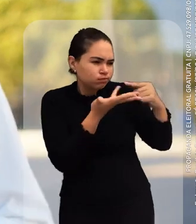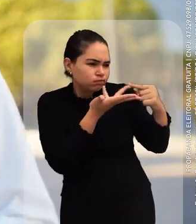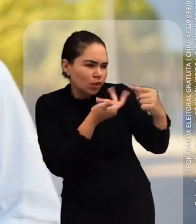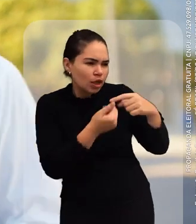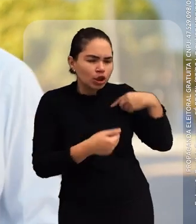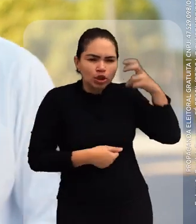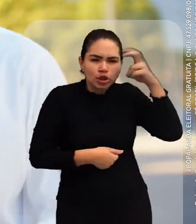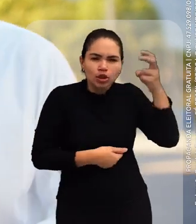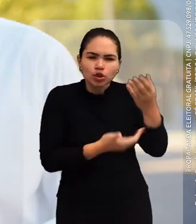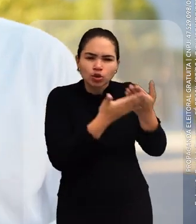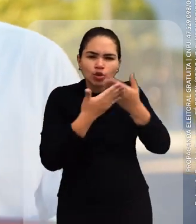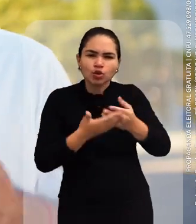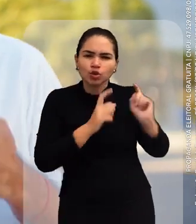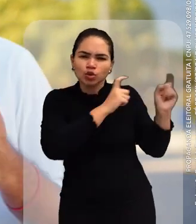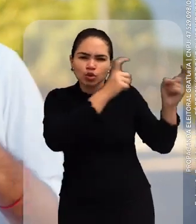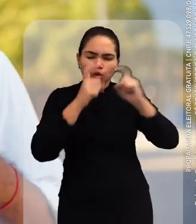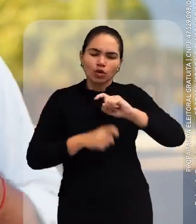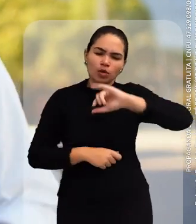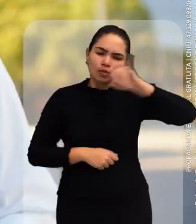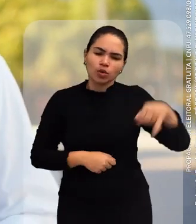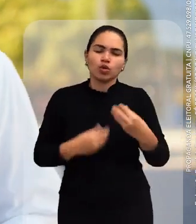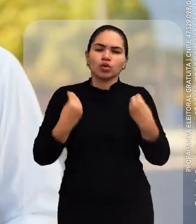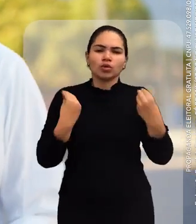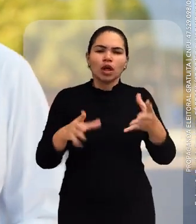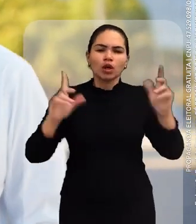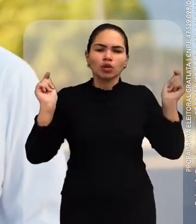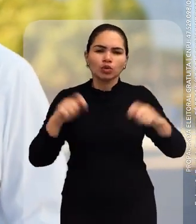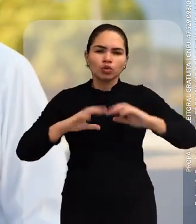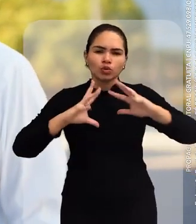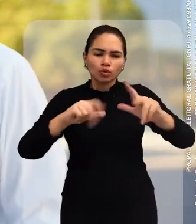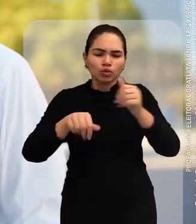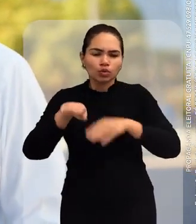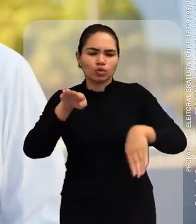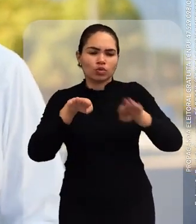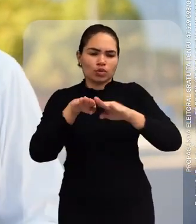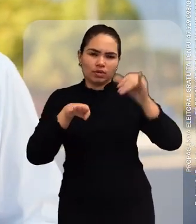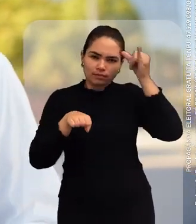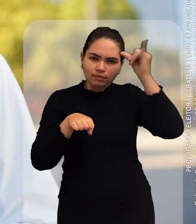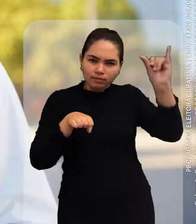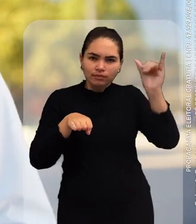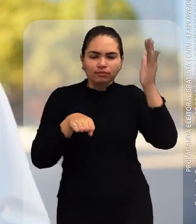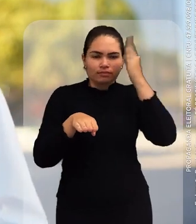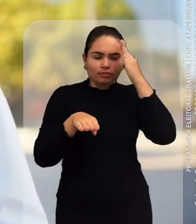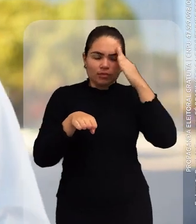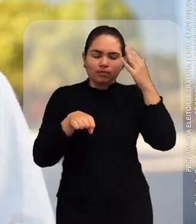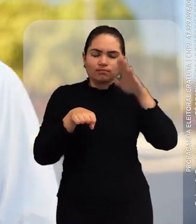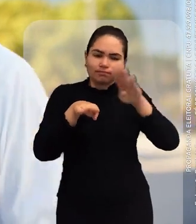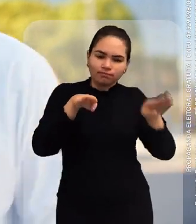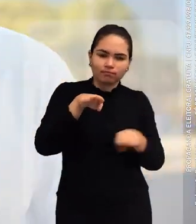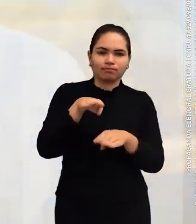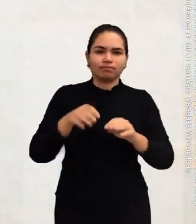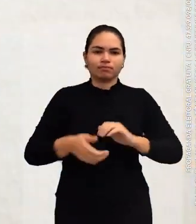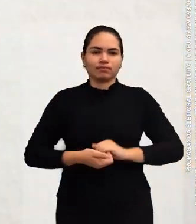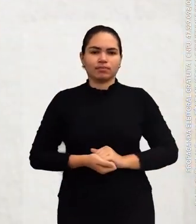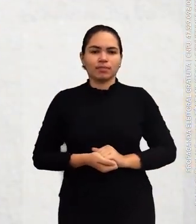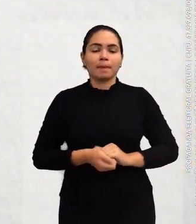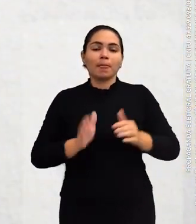inteligência e tecnologia. E também oportunidades para reduzir a desigualdade e proteger a nossa juventude.